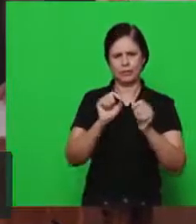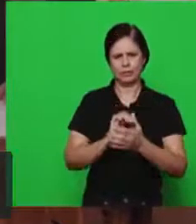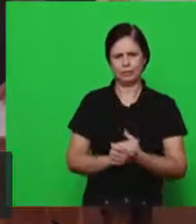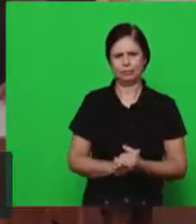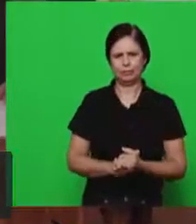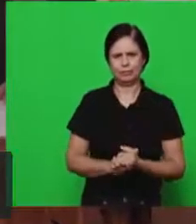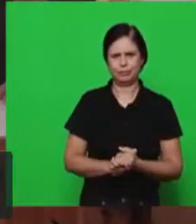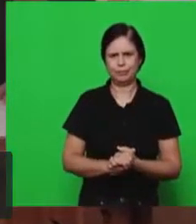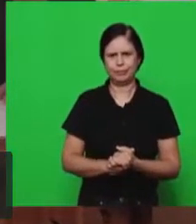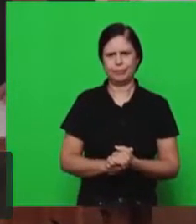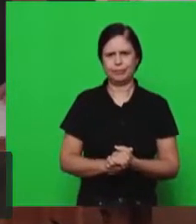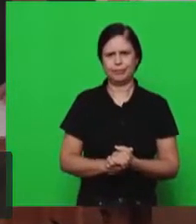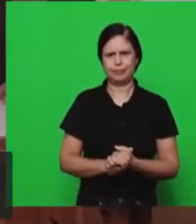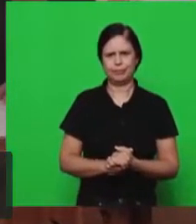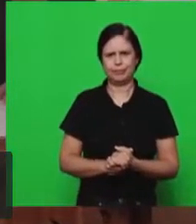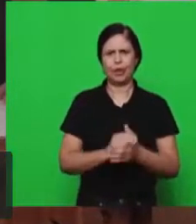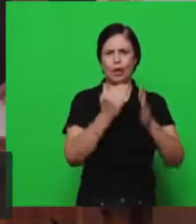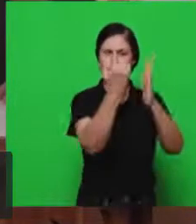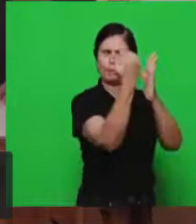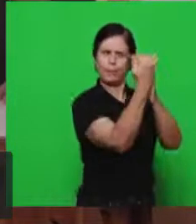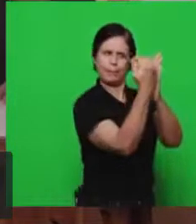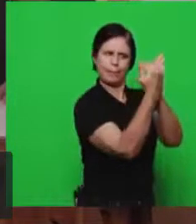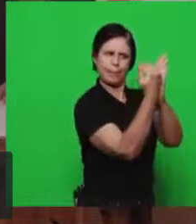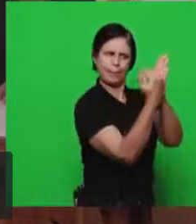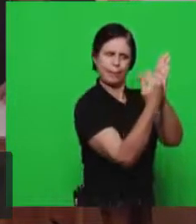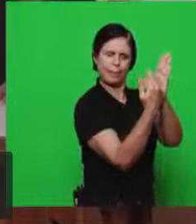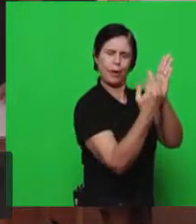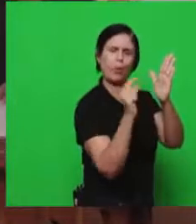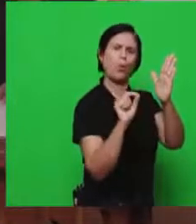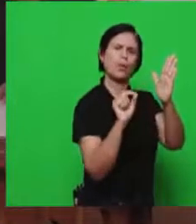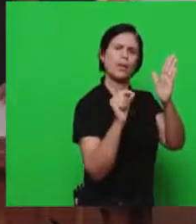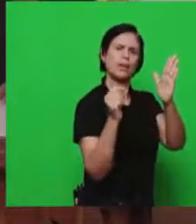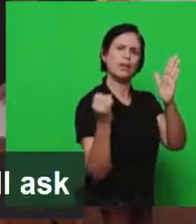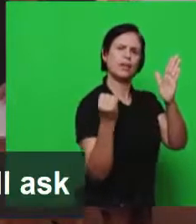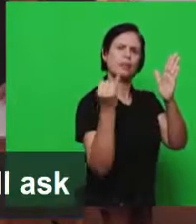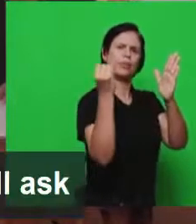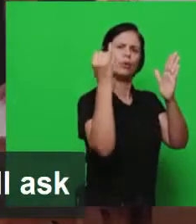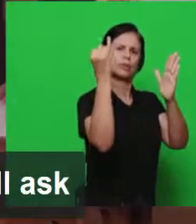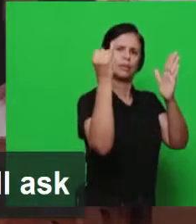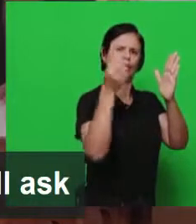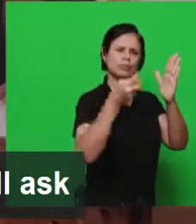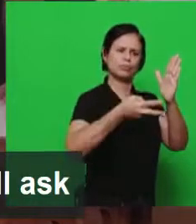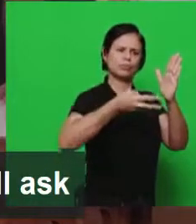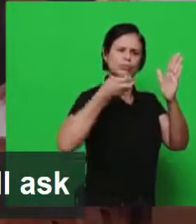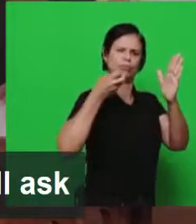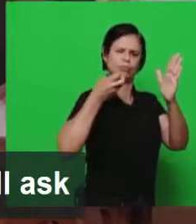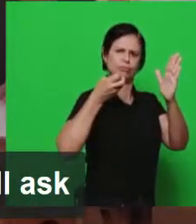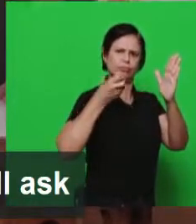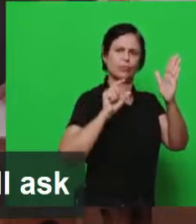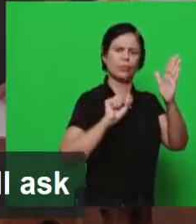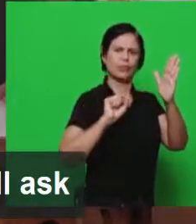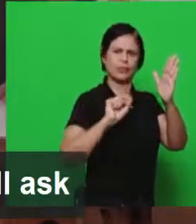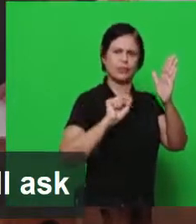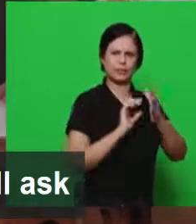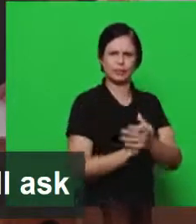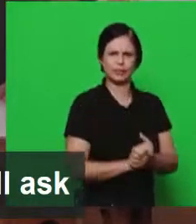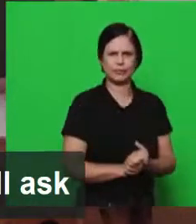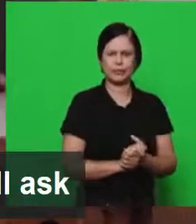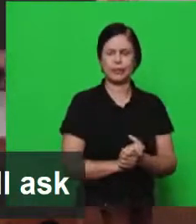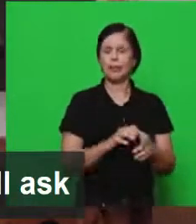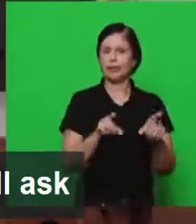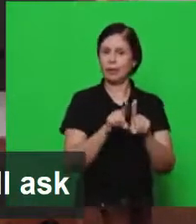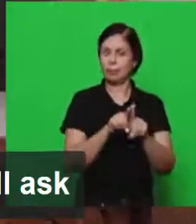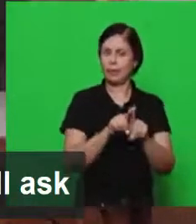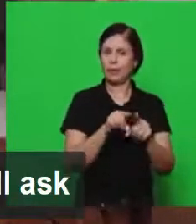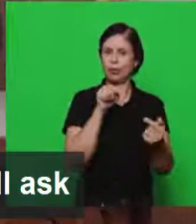como está a sequência, o que é que nos interessa quanto ao estudo e ao objetivo.